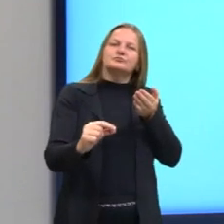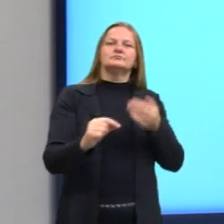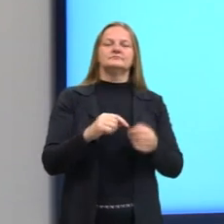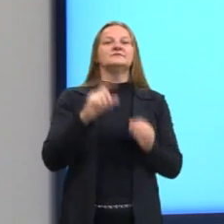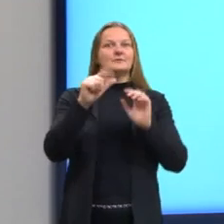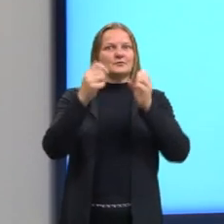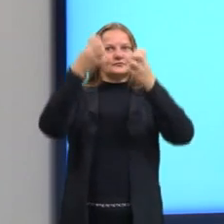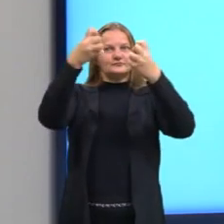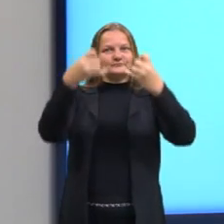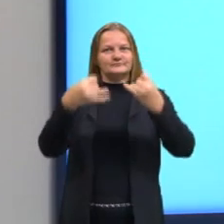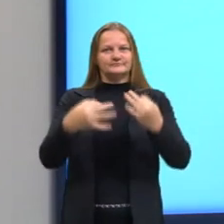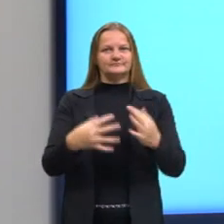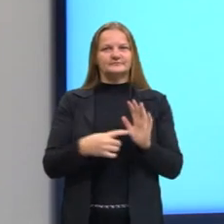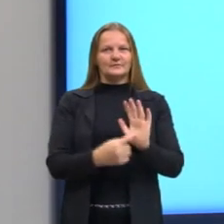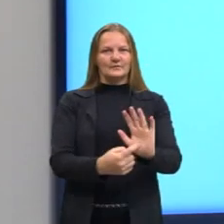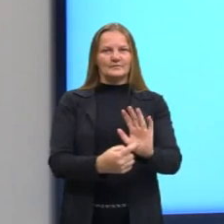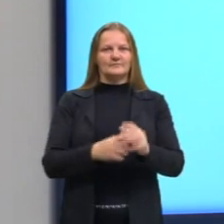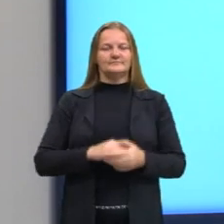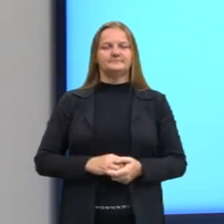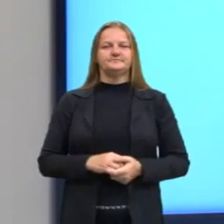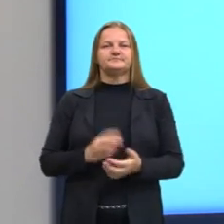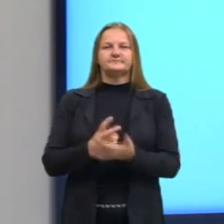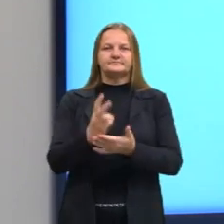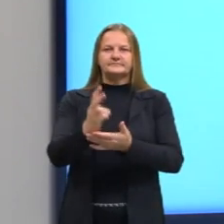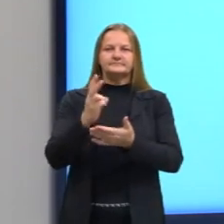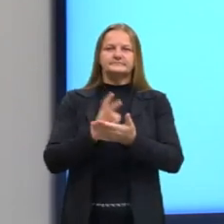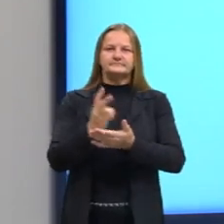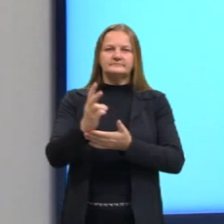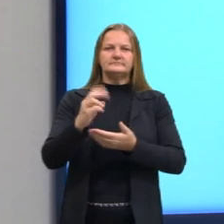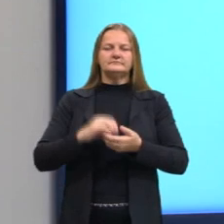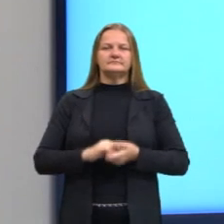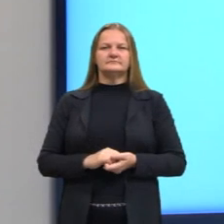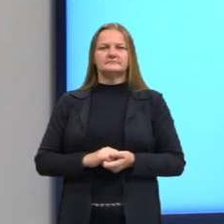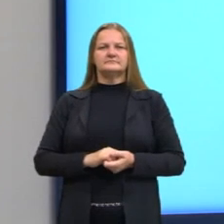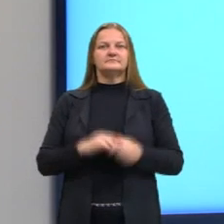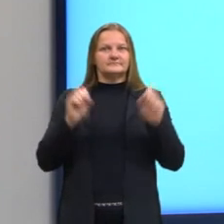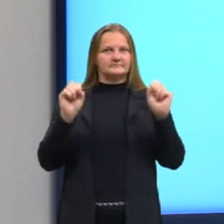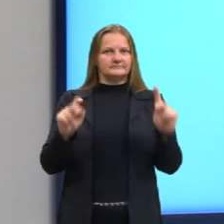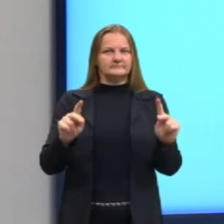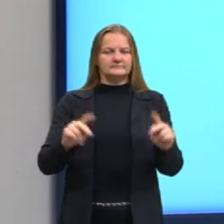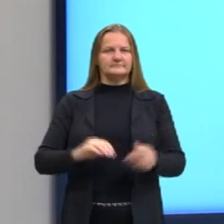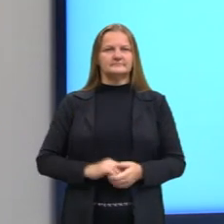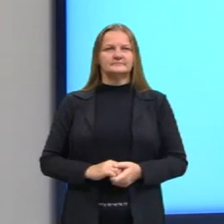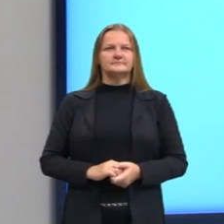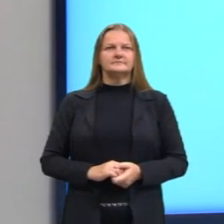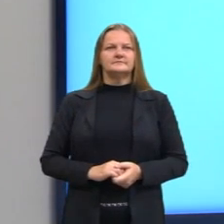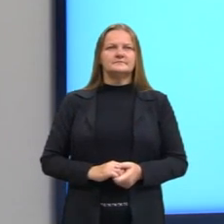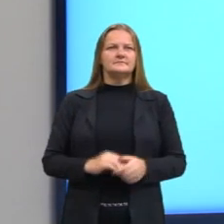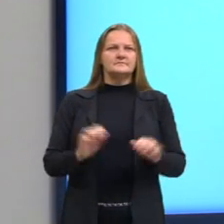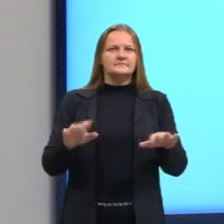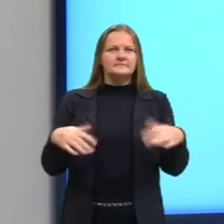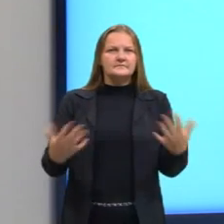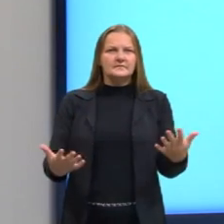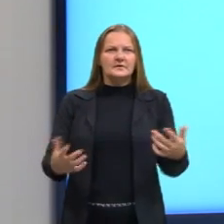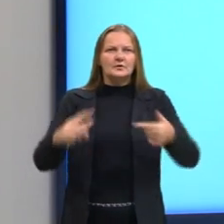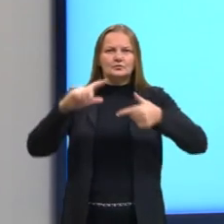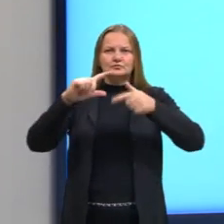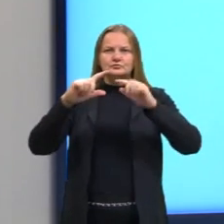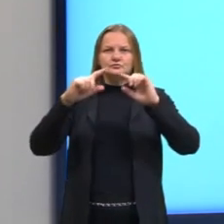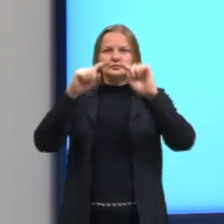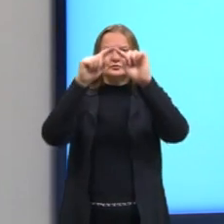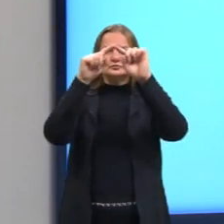ver depois ali na continuidade da leitura do exercício, ok? Então, o triângulo de